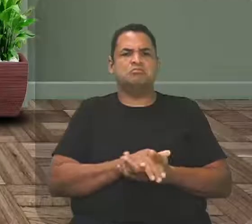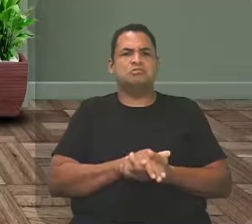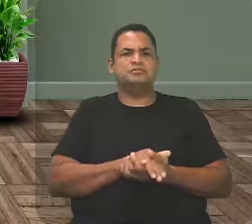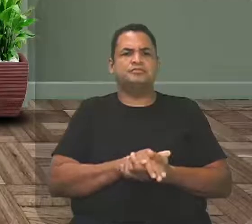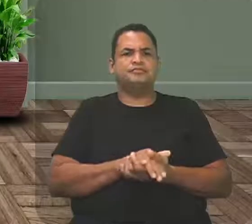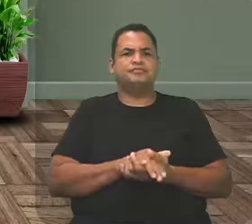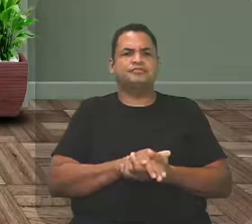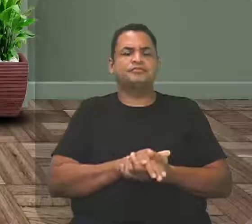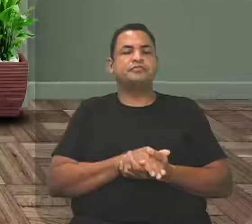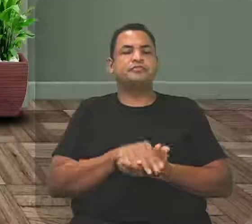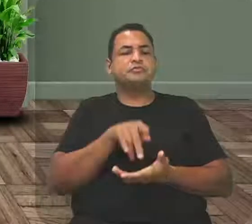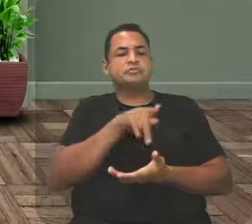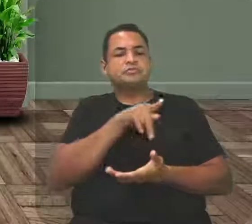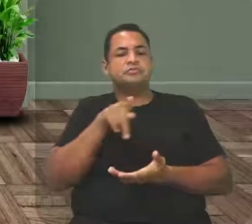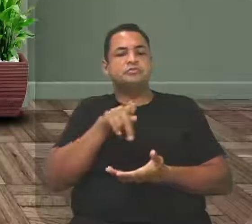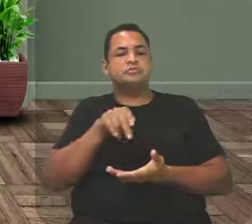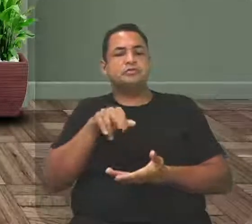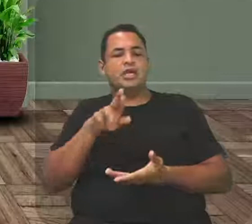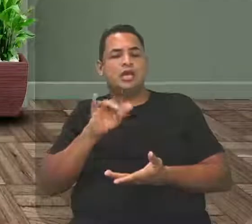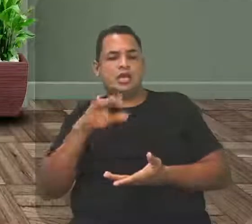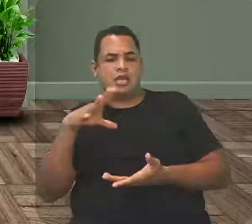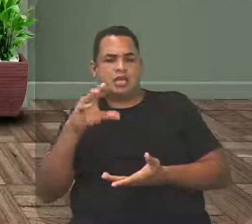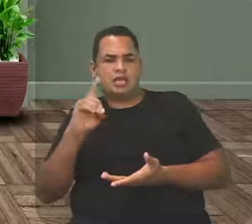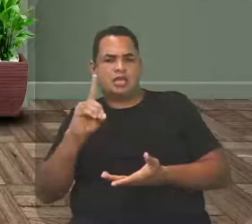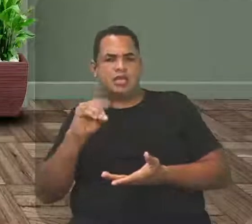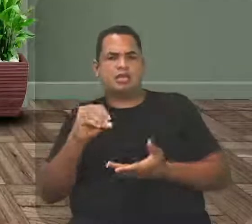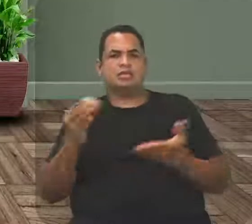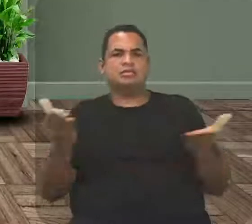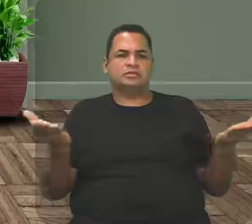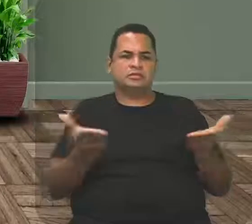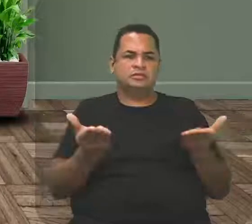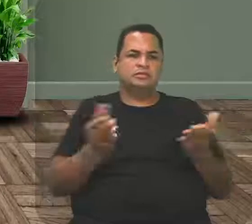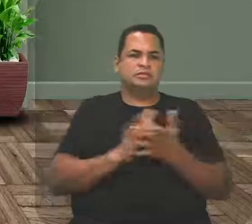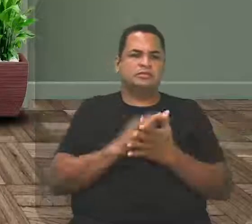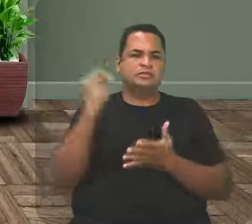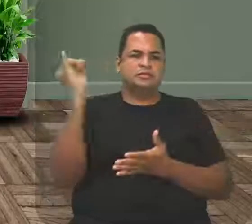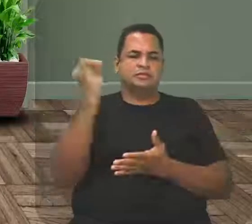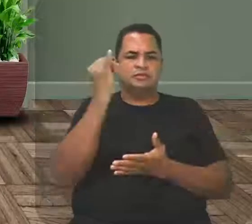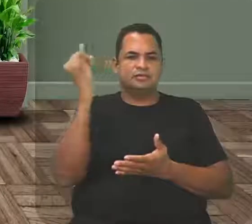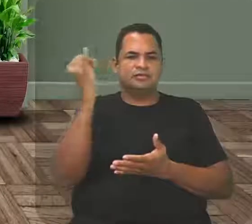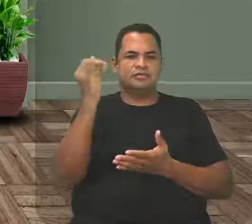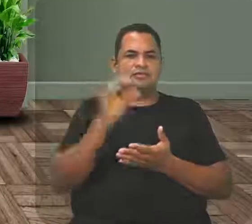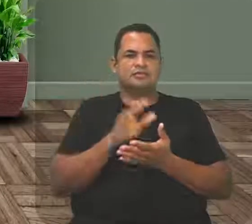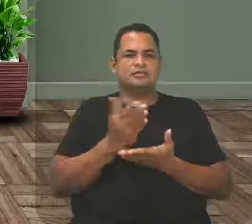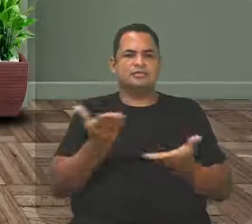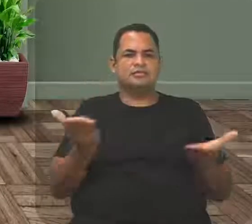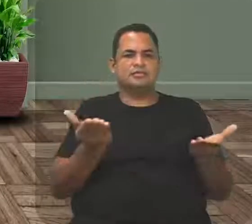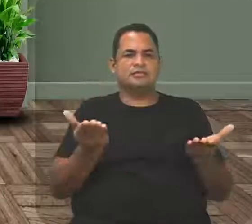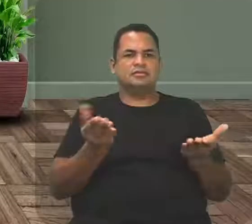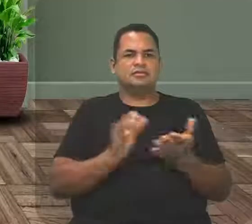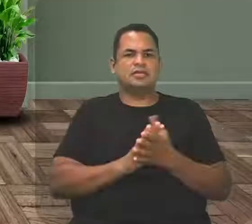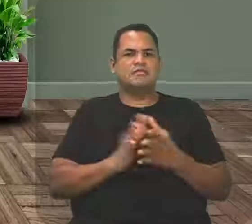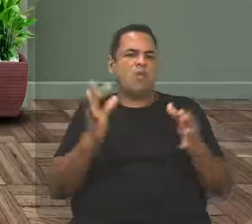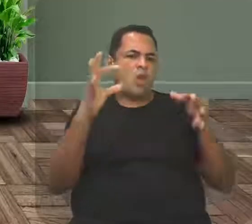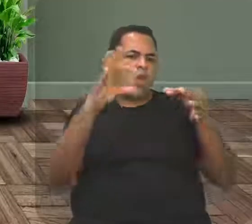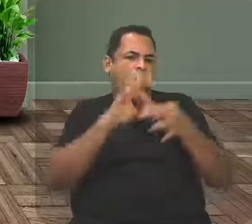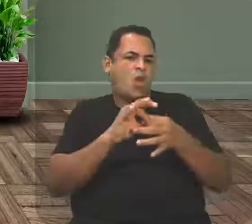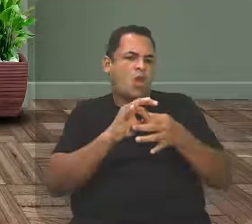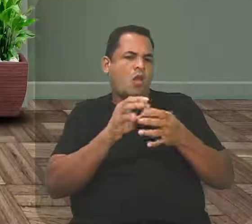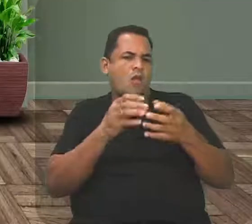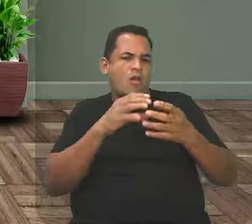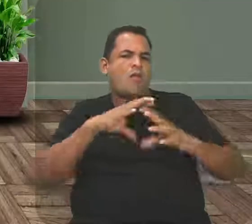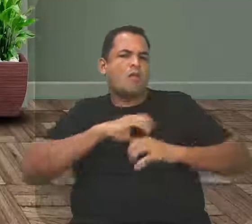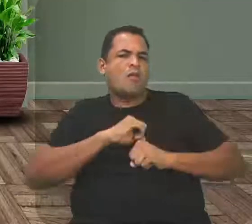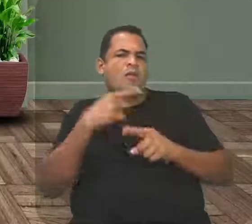Ricardo, sobre essa parte tão histórica, importante. E aí você já vai contextualizar, vai